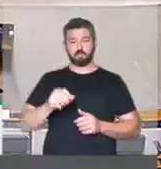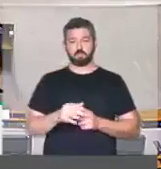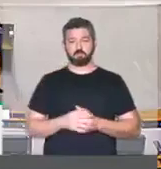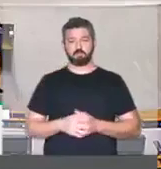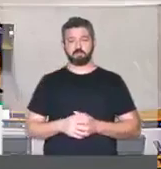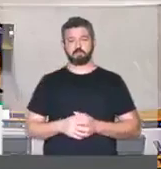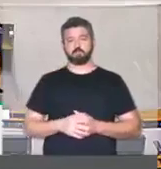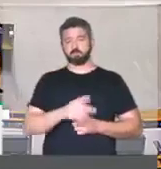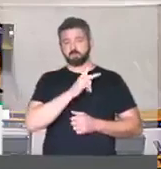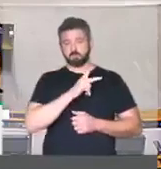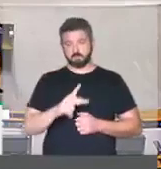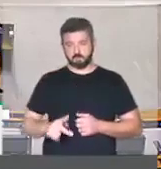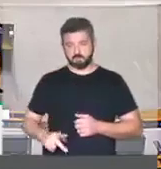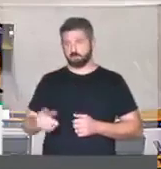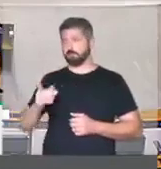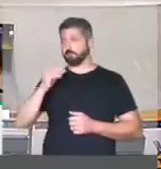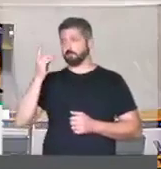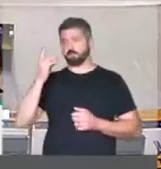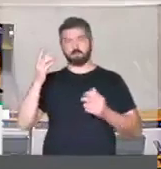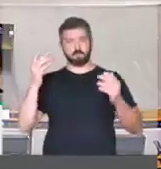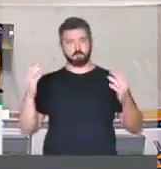Senhores deputados,